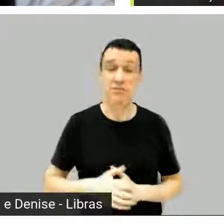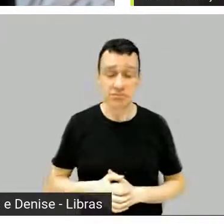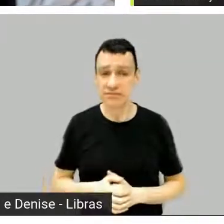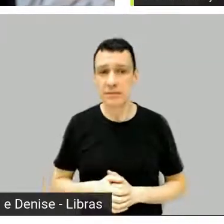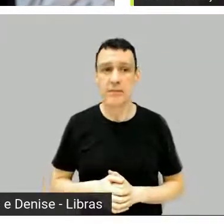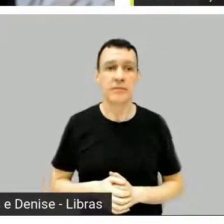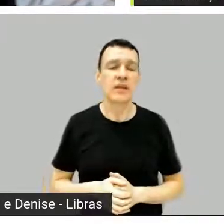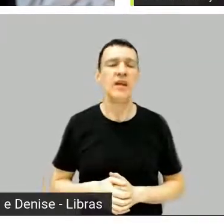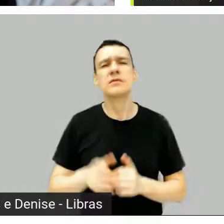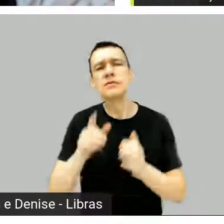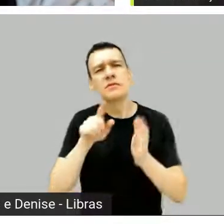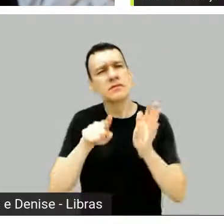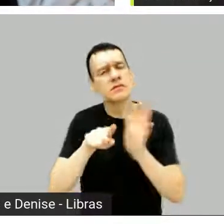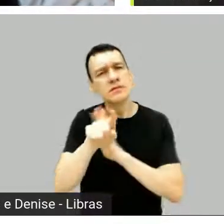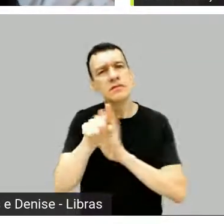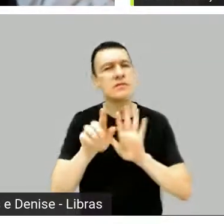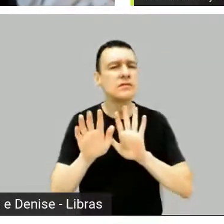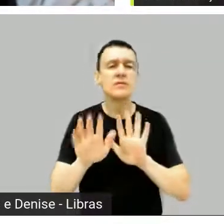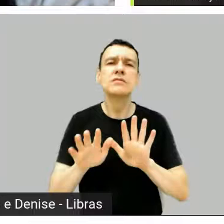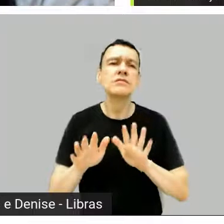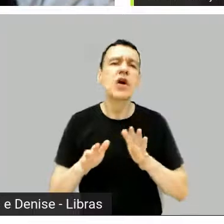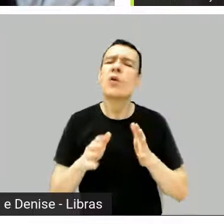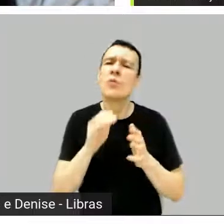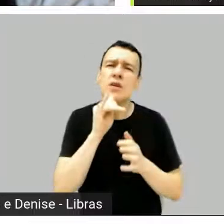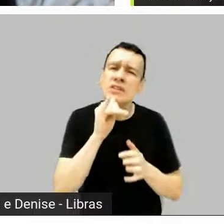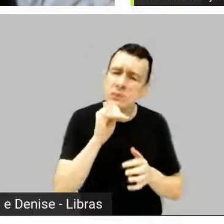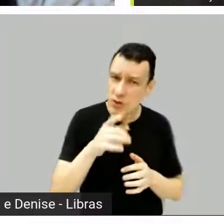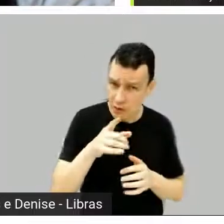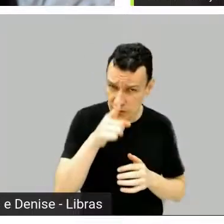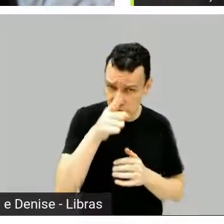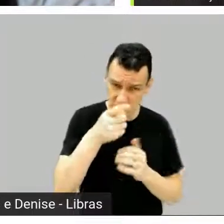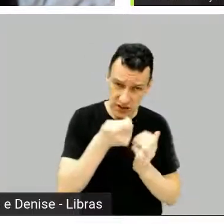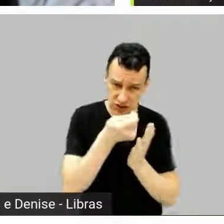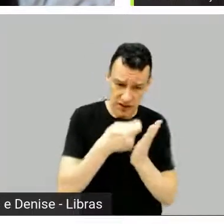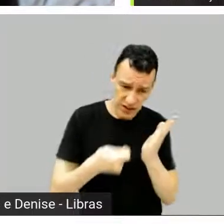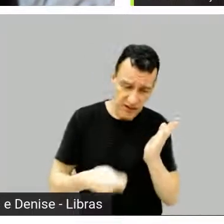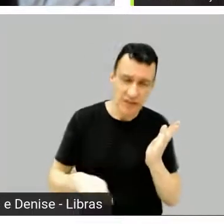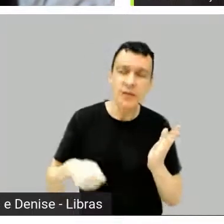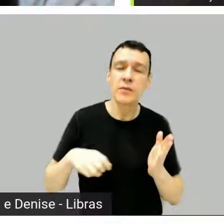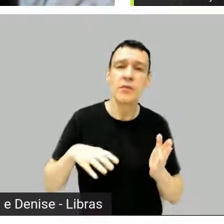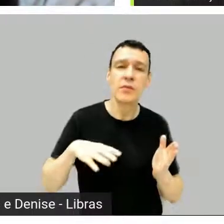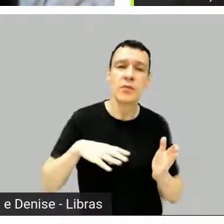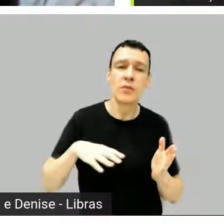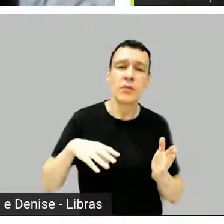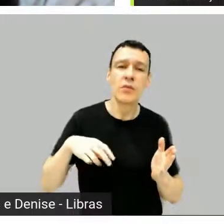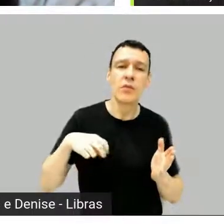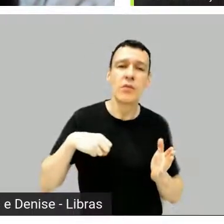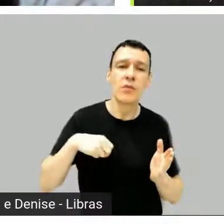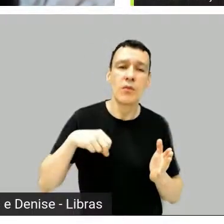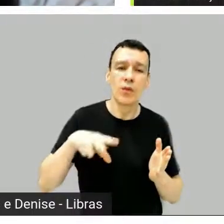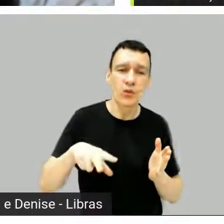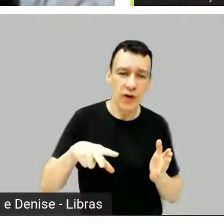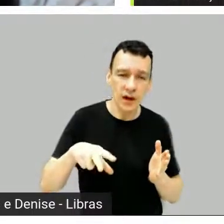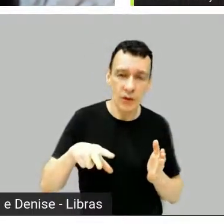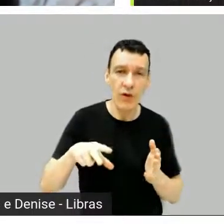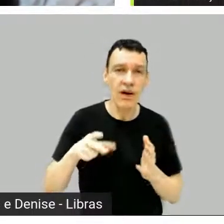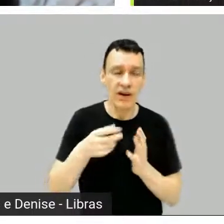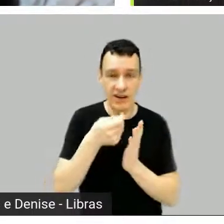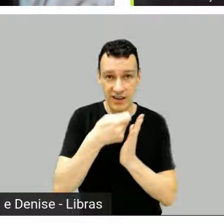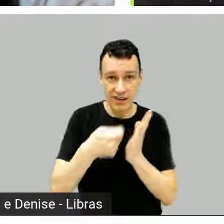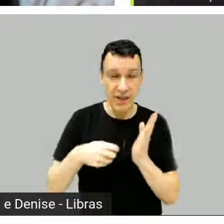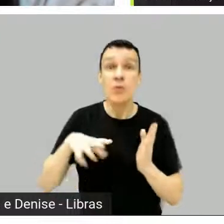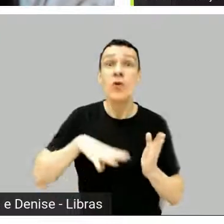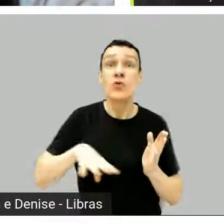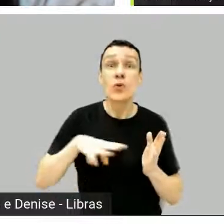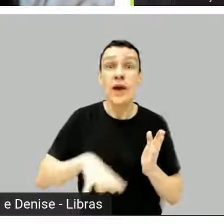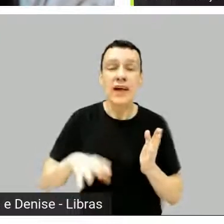diálogo quando você escreve, assim, no português de Portugal? Ah, isso não vai ter que ser visto. Eu fiz, eu